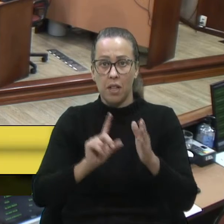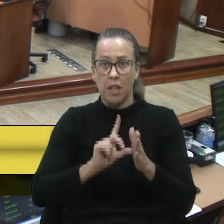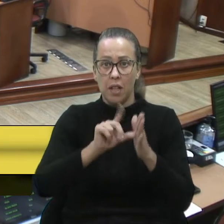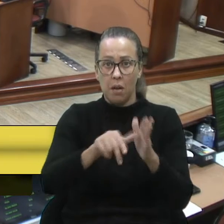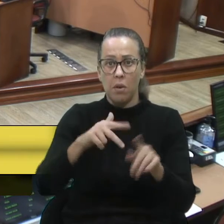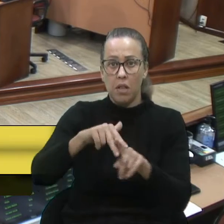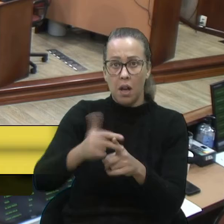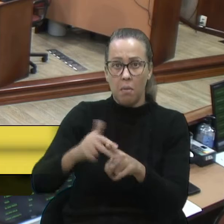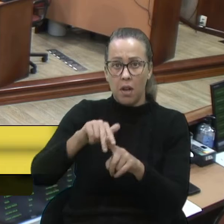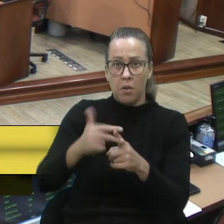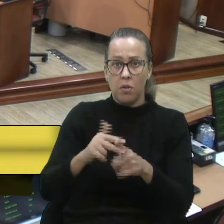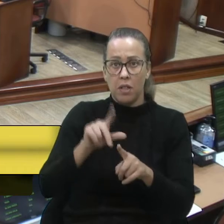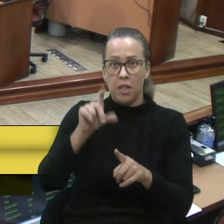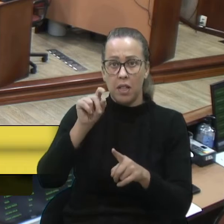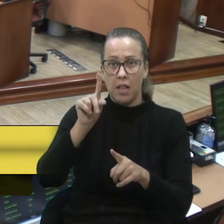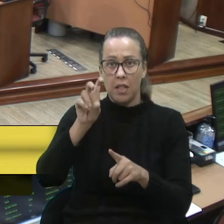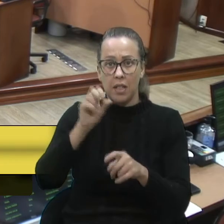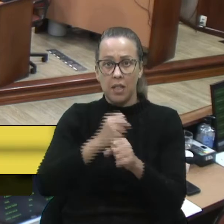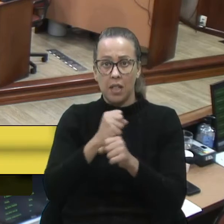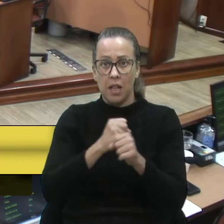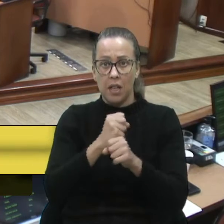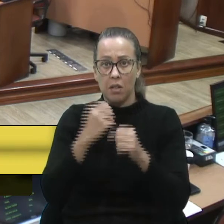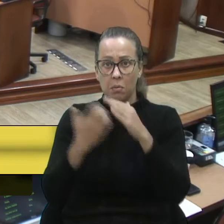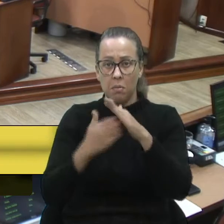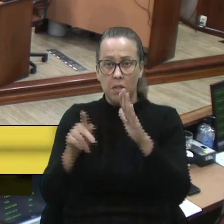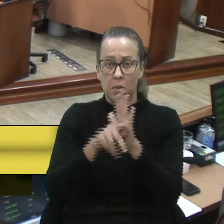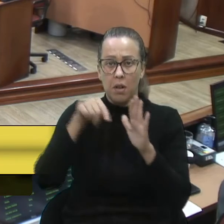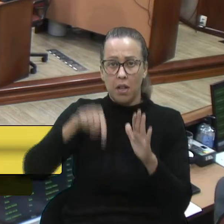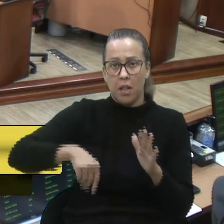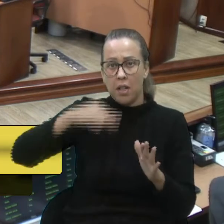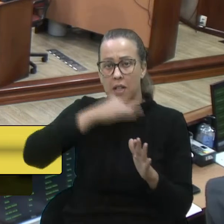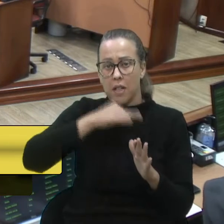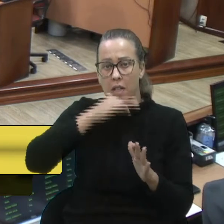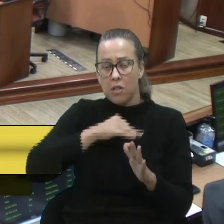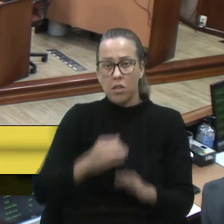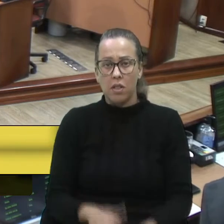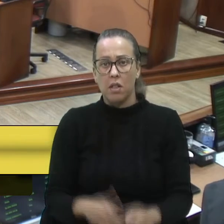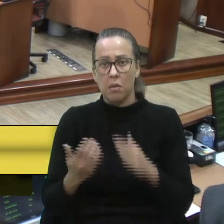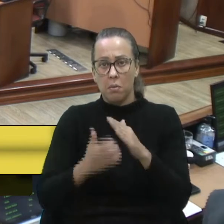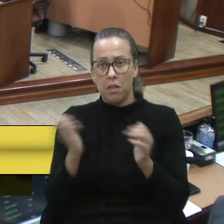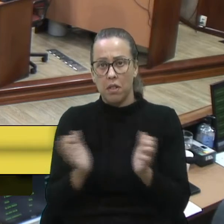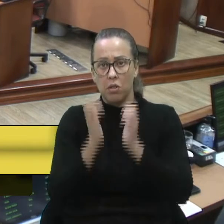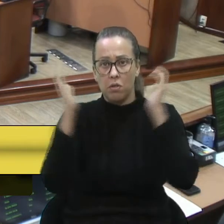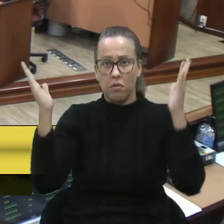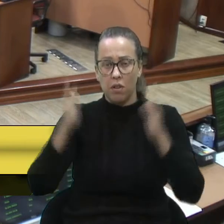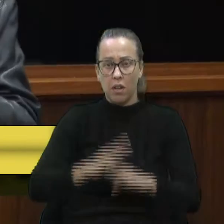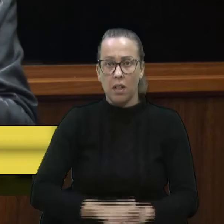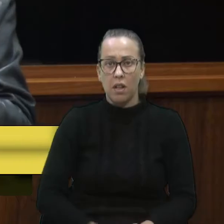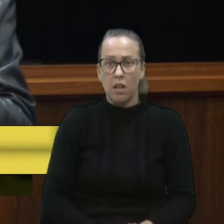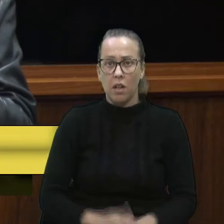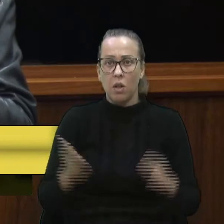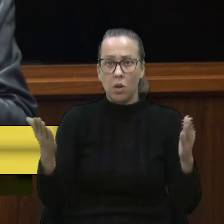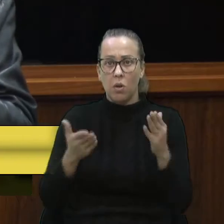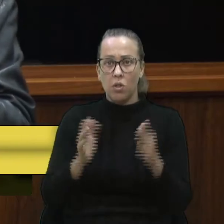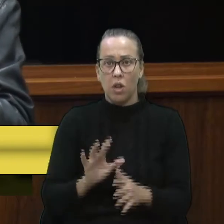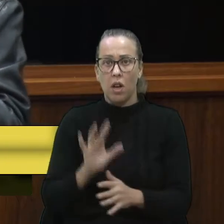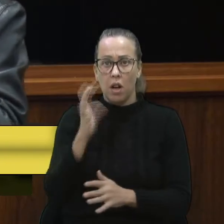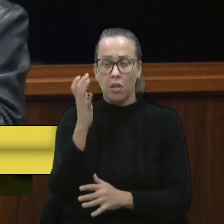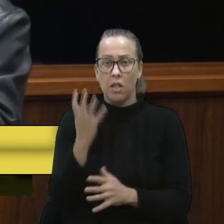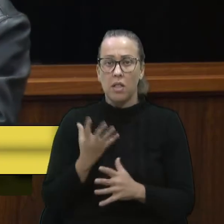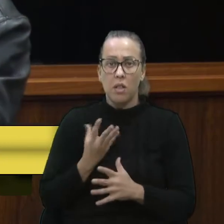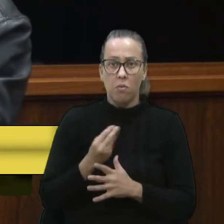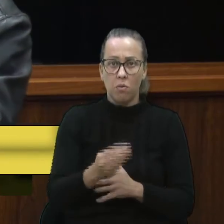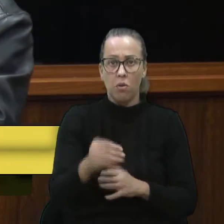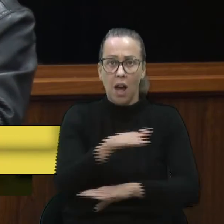manutenção daqui 10, 15 anos seja uma empresa de Caxias e não seja de fora, né? Porque hoje acontecem muitos